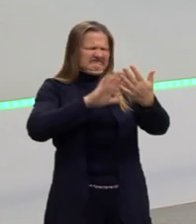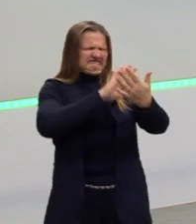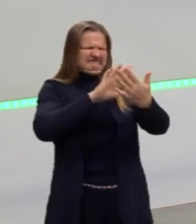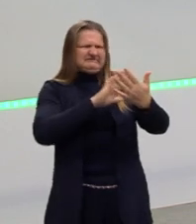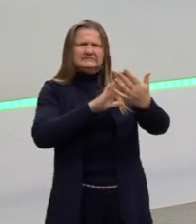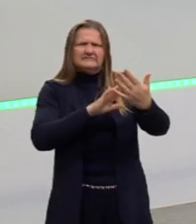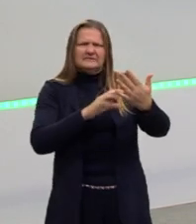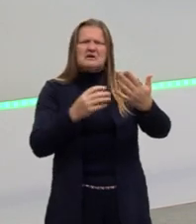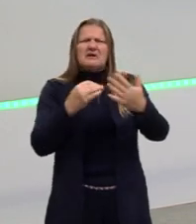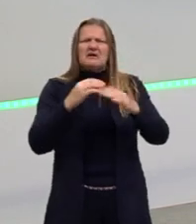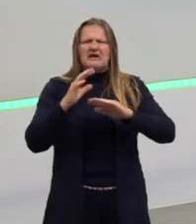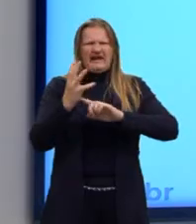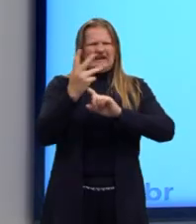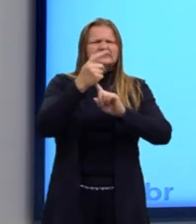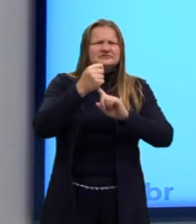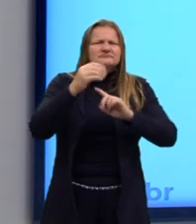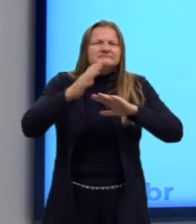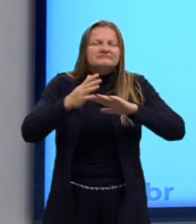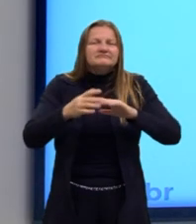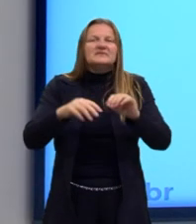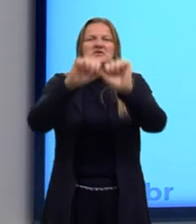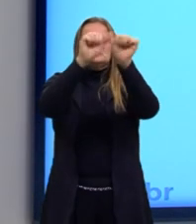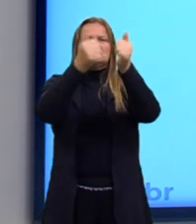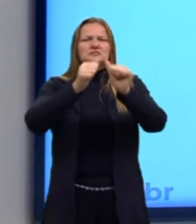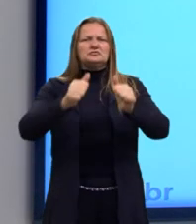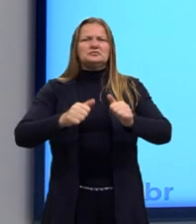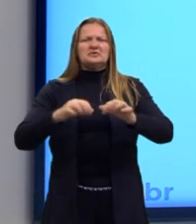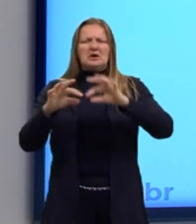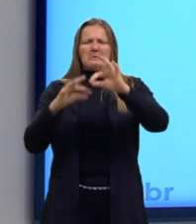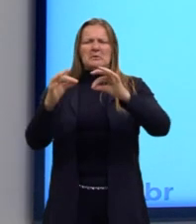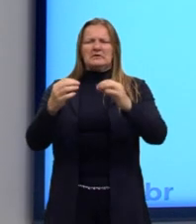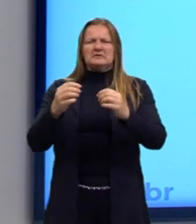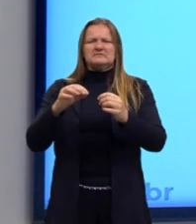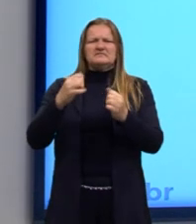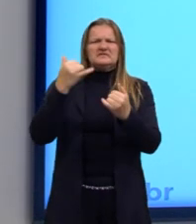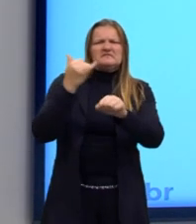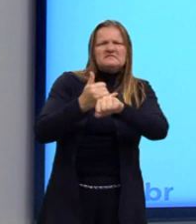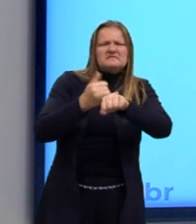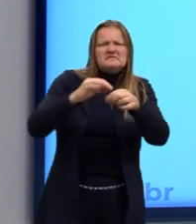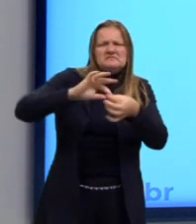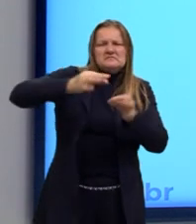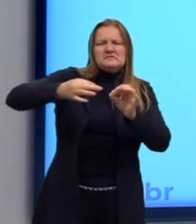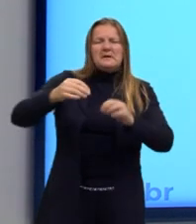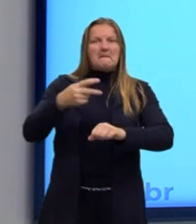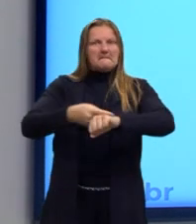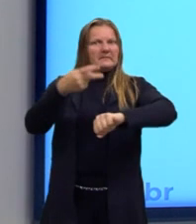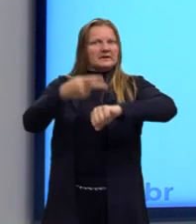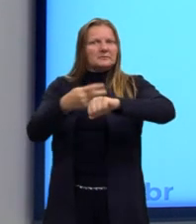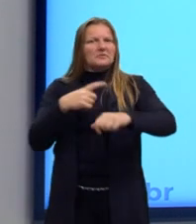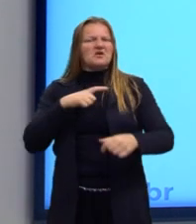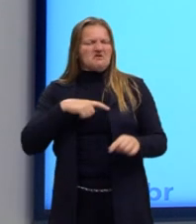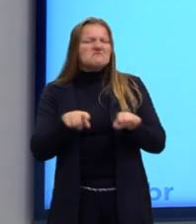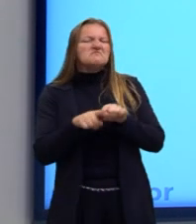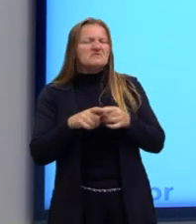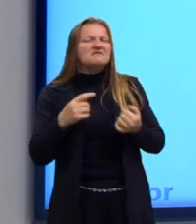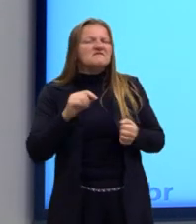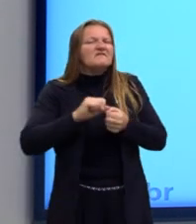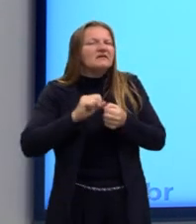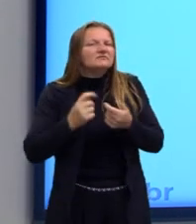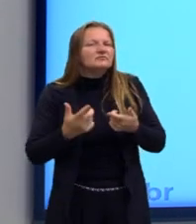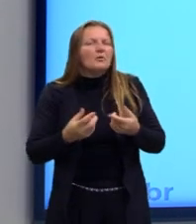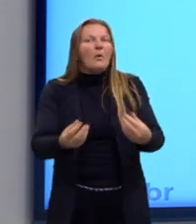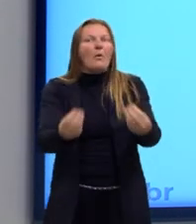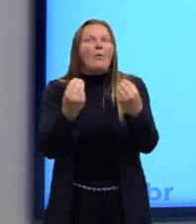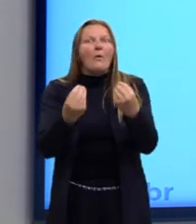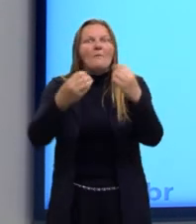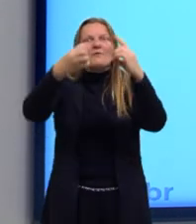moderna. E essas esculturas amarraram os arames e ganharam prêmios. Assim até eu. Afinal, como